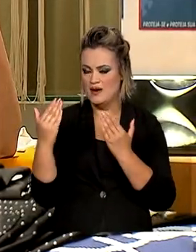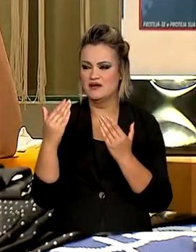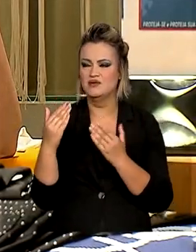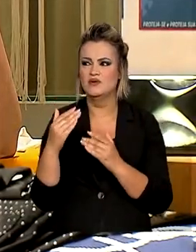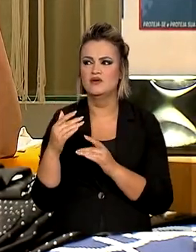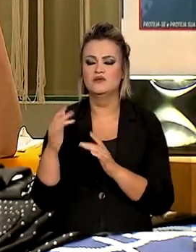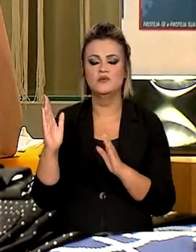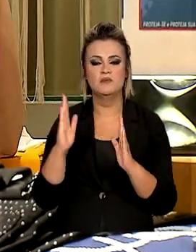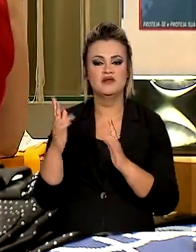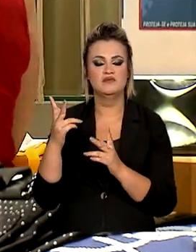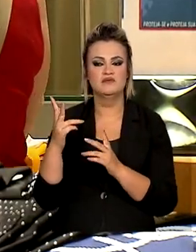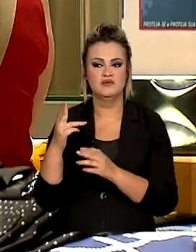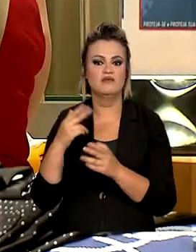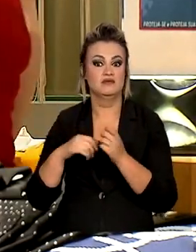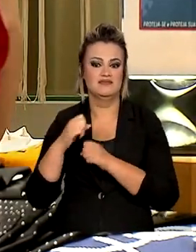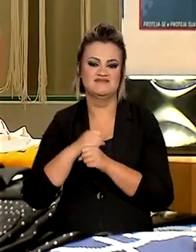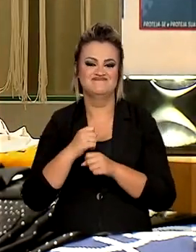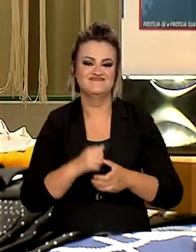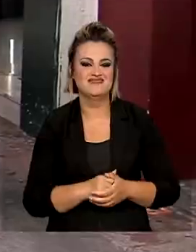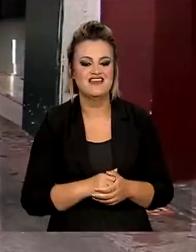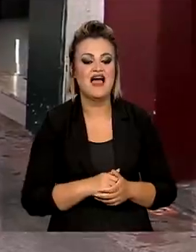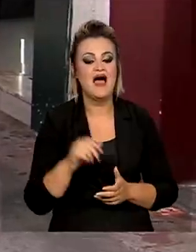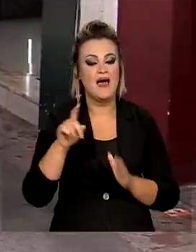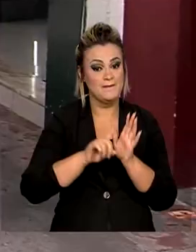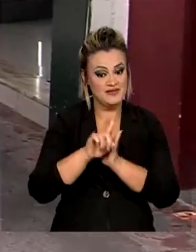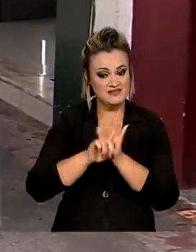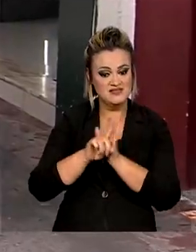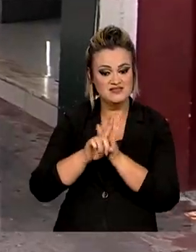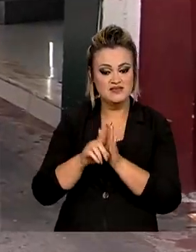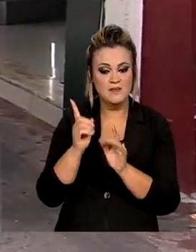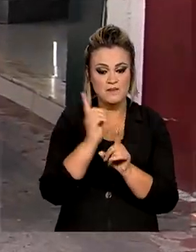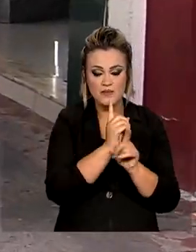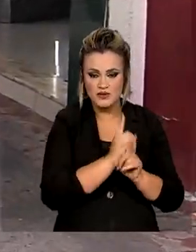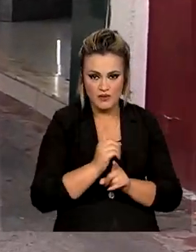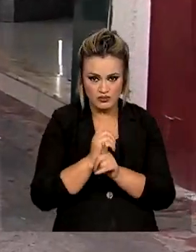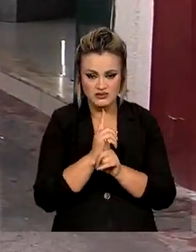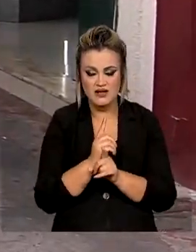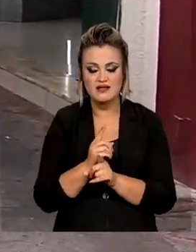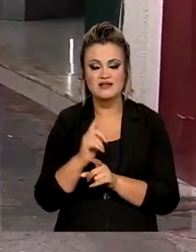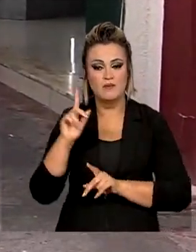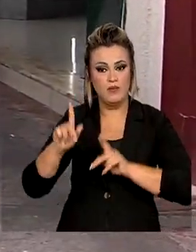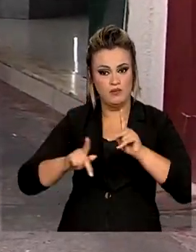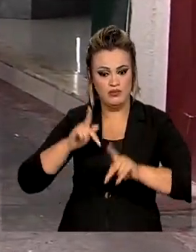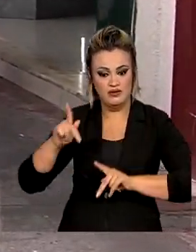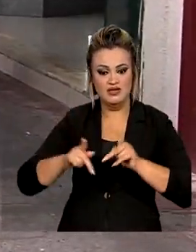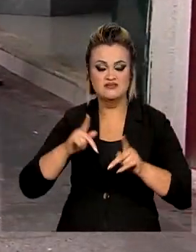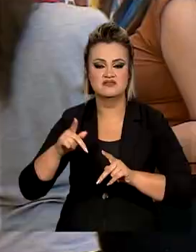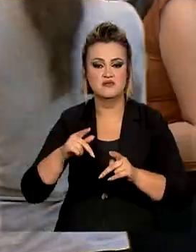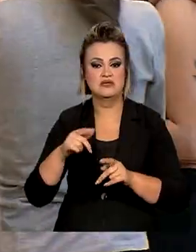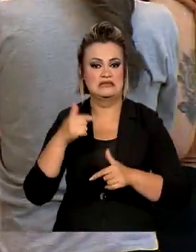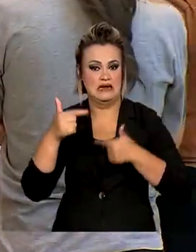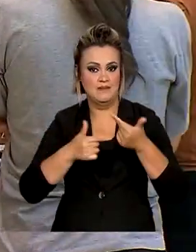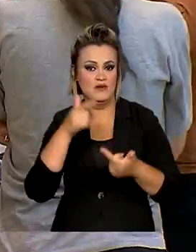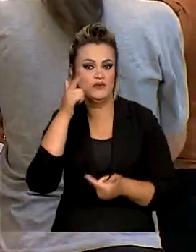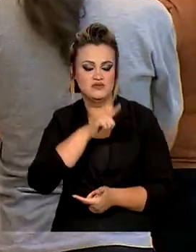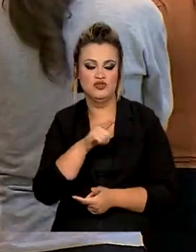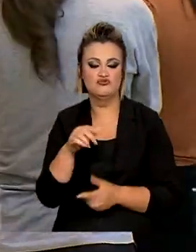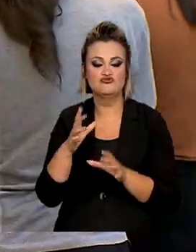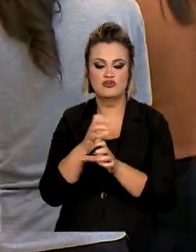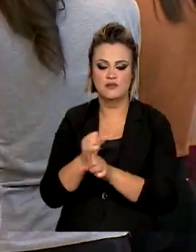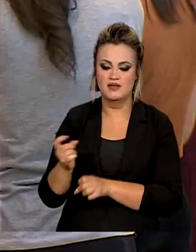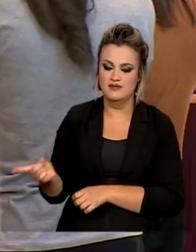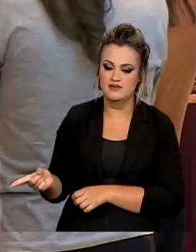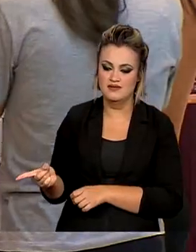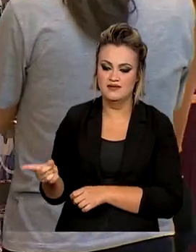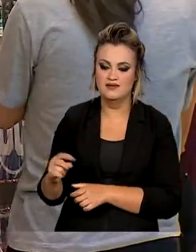com o mesmo período do ano passado. A pesquisa também mostrou que a população ocupada foi recorde, 99 milhões